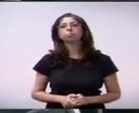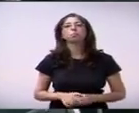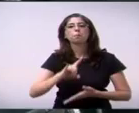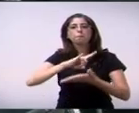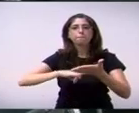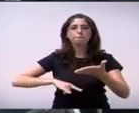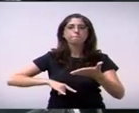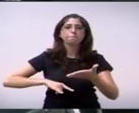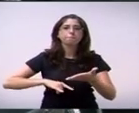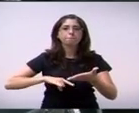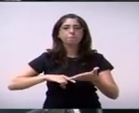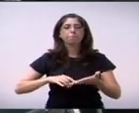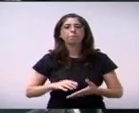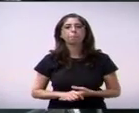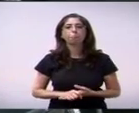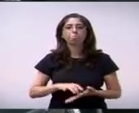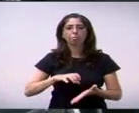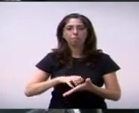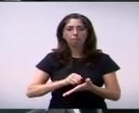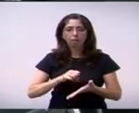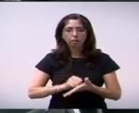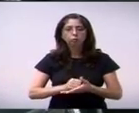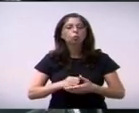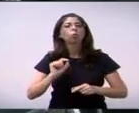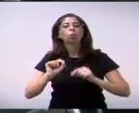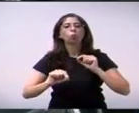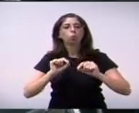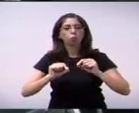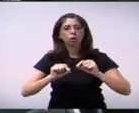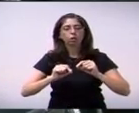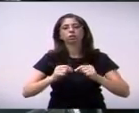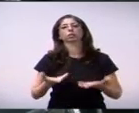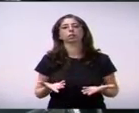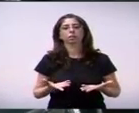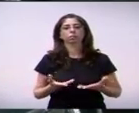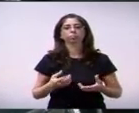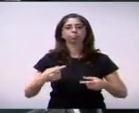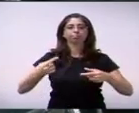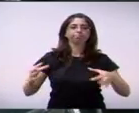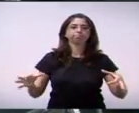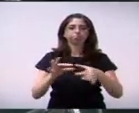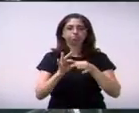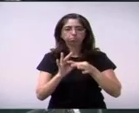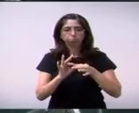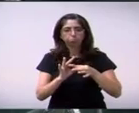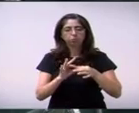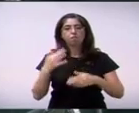na escala Brasil Transparente, Metodologia criada pela